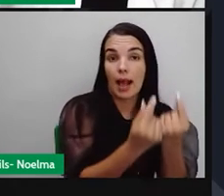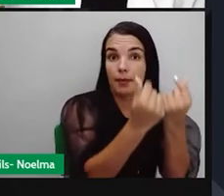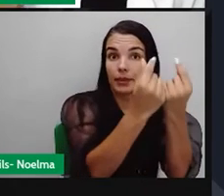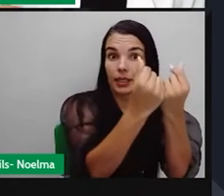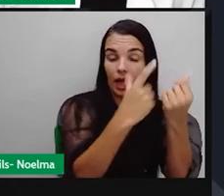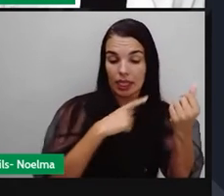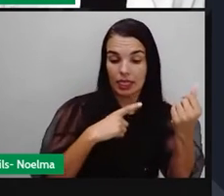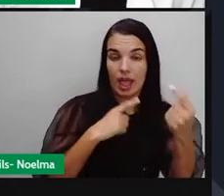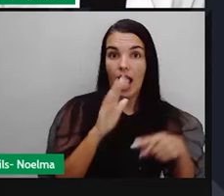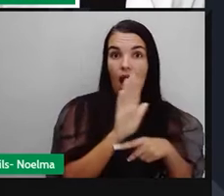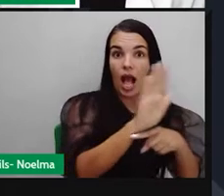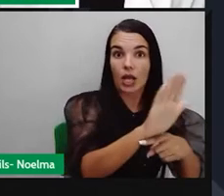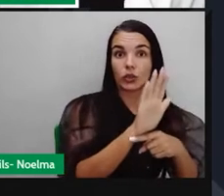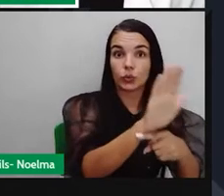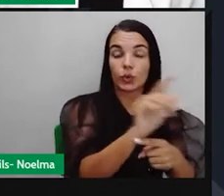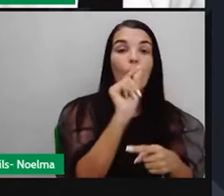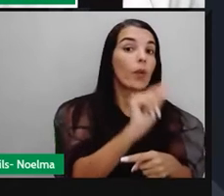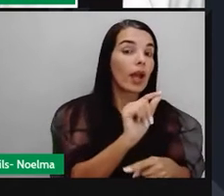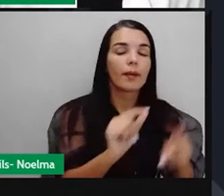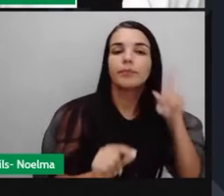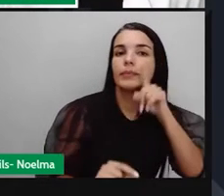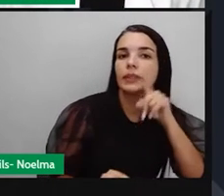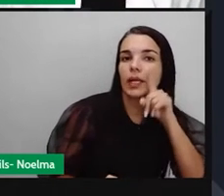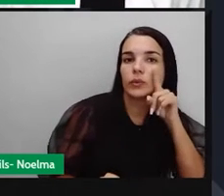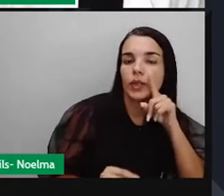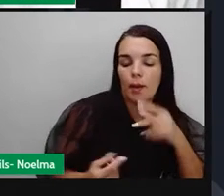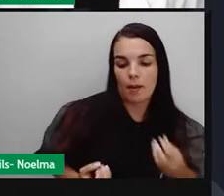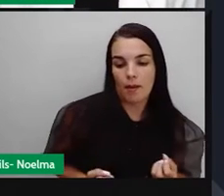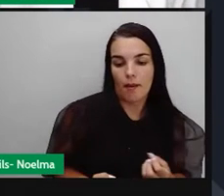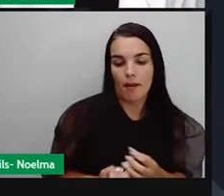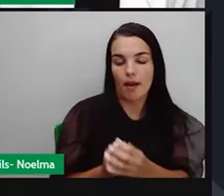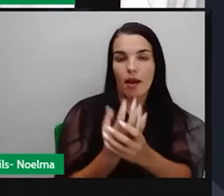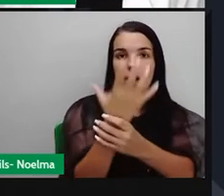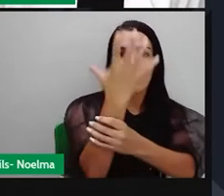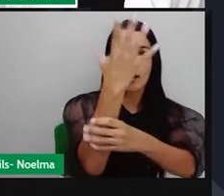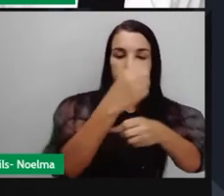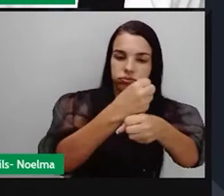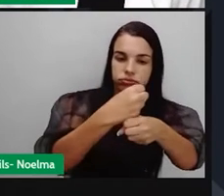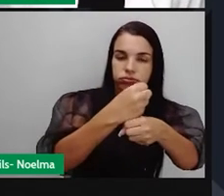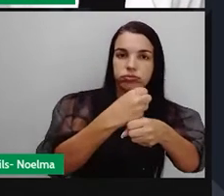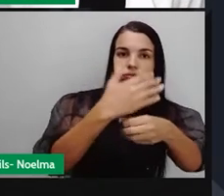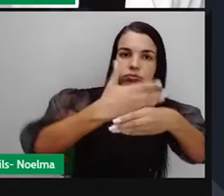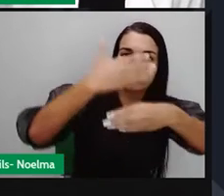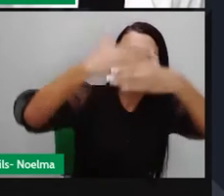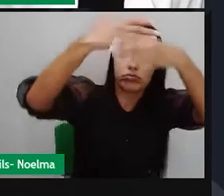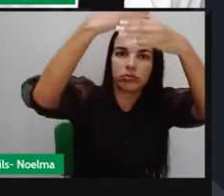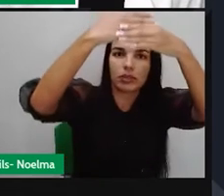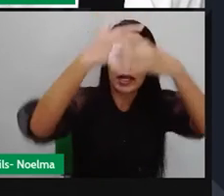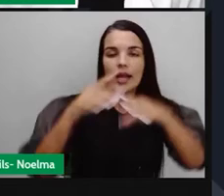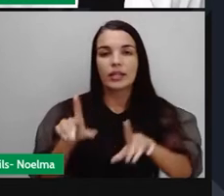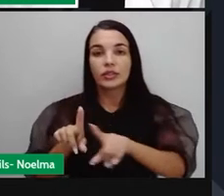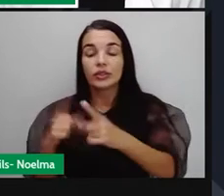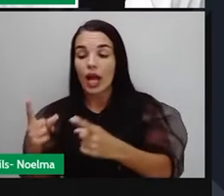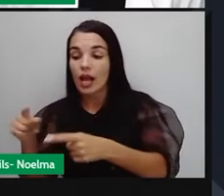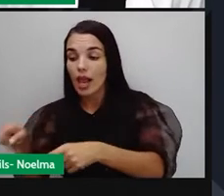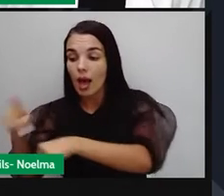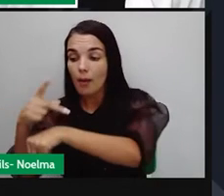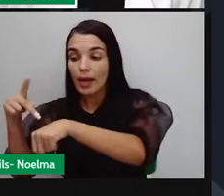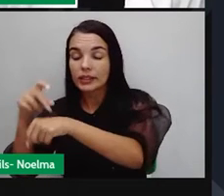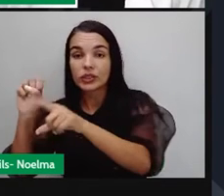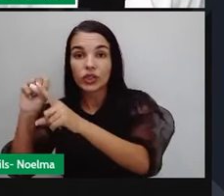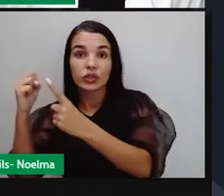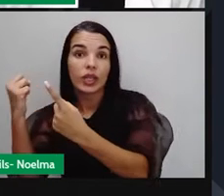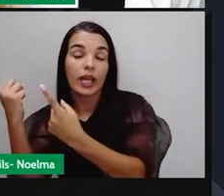ajuda financeira americana para se reerguer. E nos países socialistas, são instalados